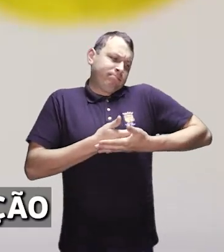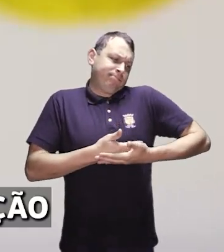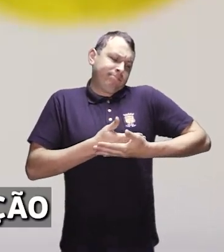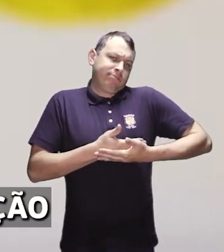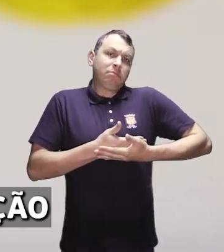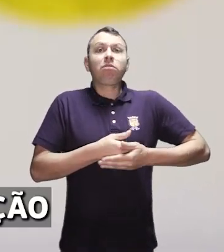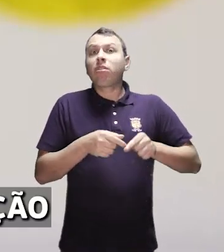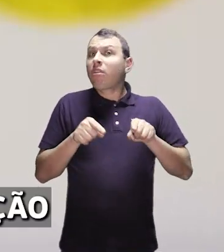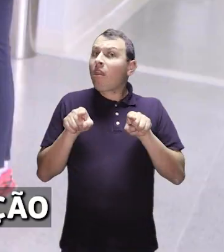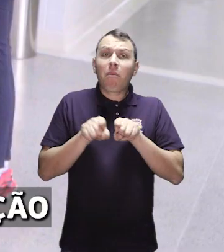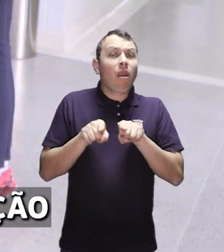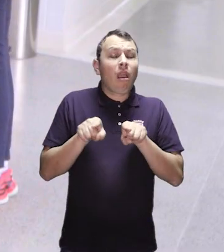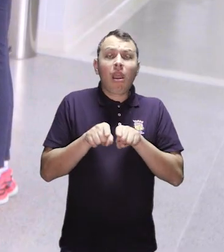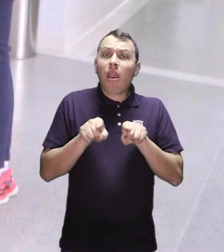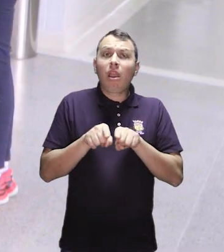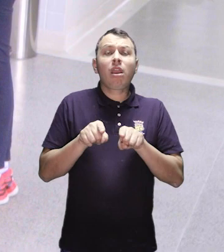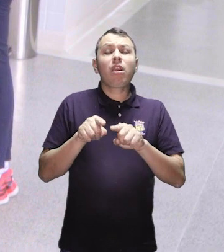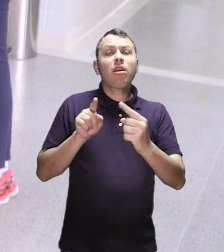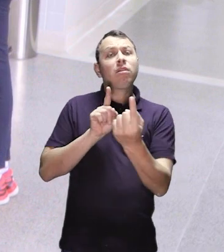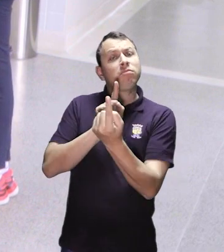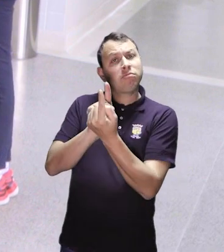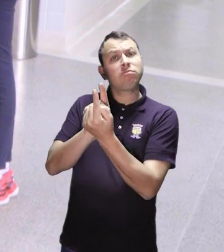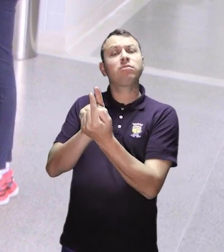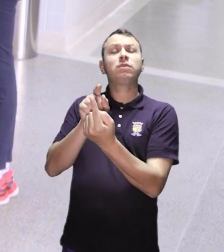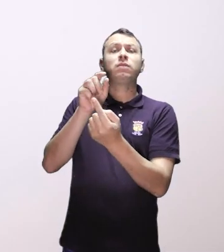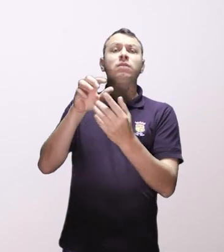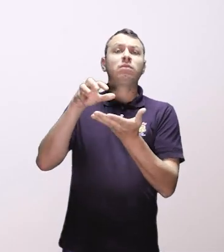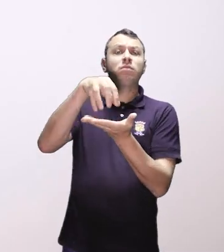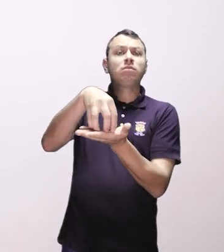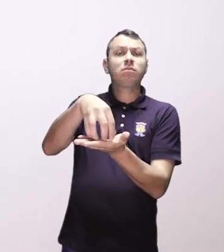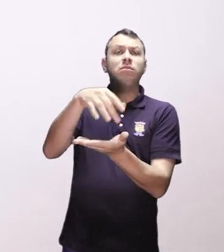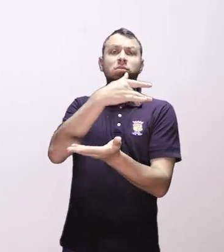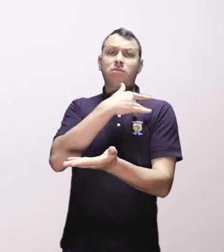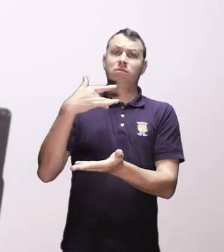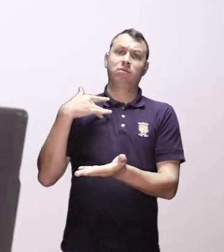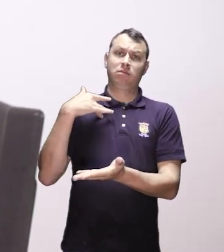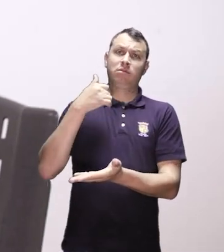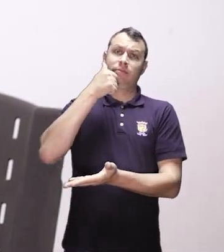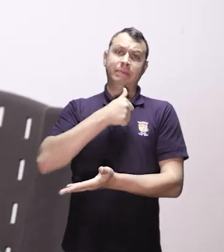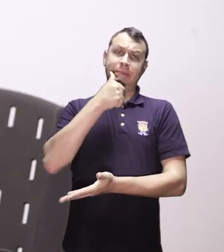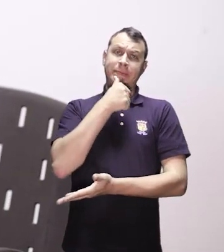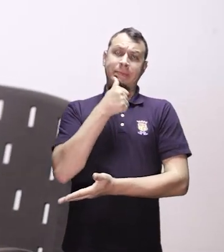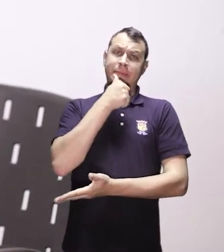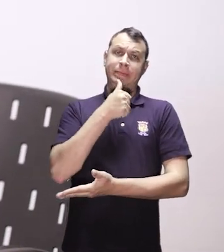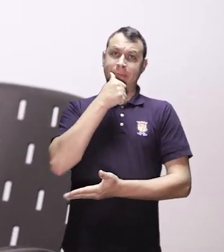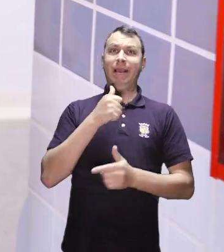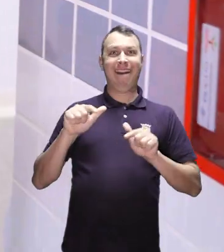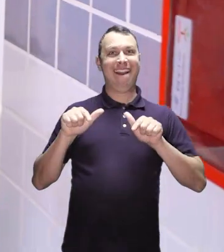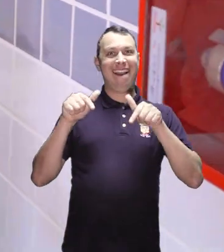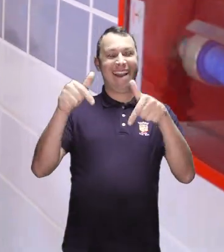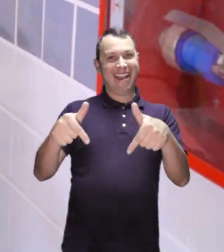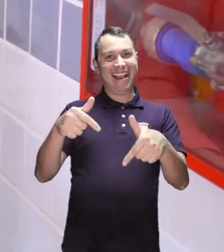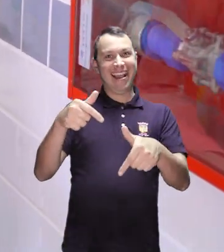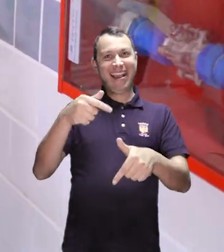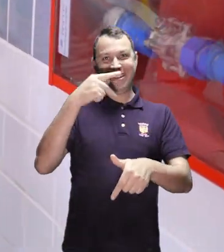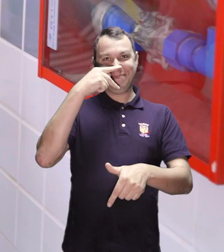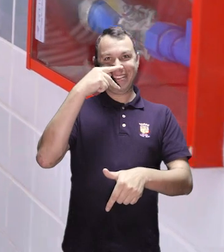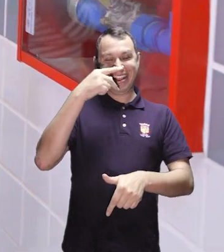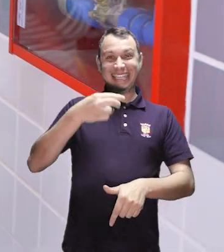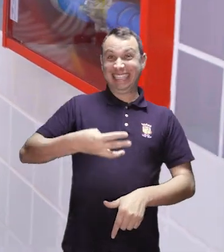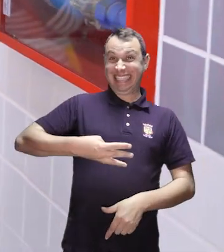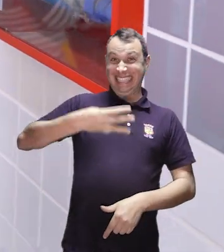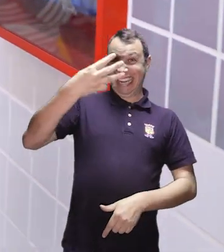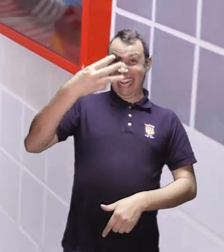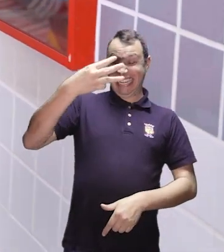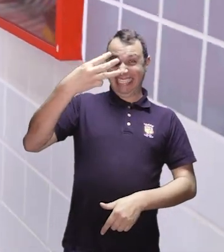auxílio na amamentação ou ainda no atendimento da unidade de saúde da mulher. E é por essas e outras